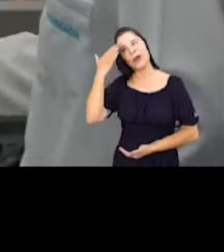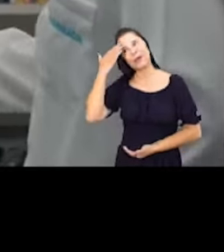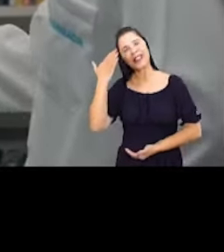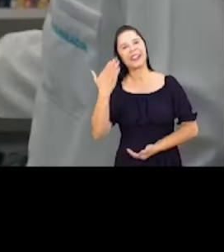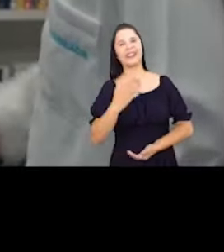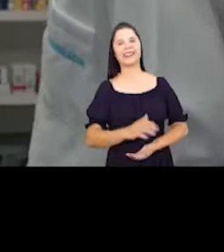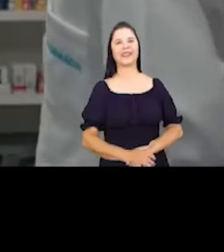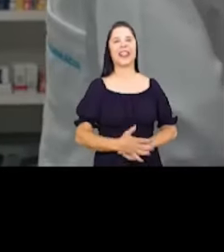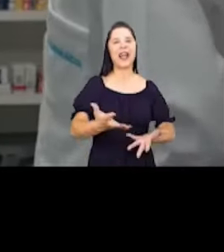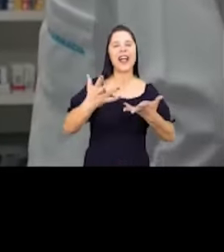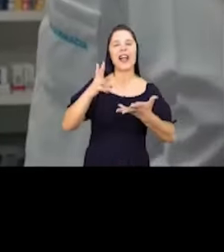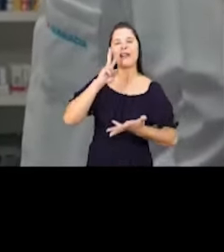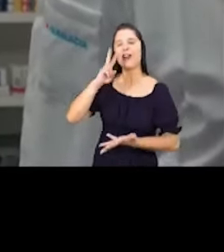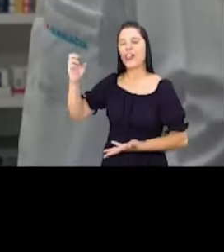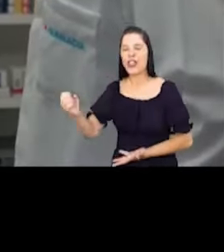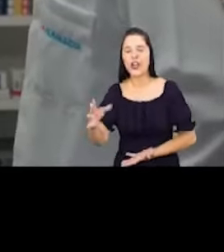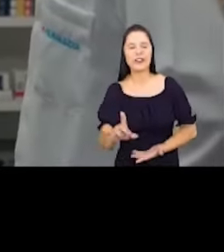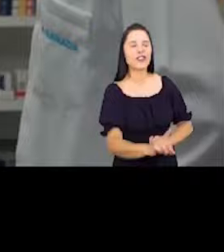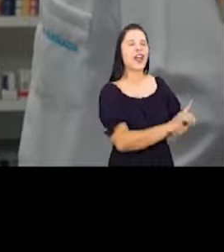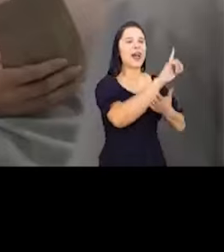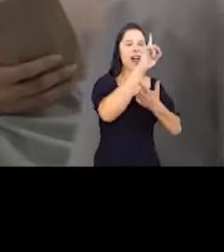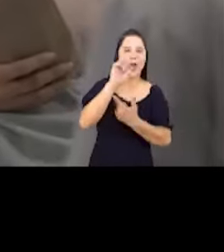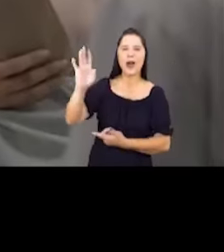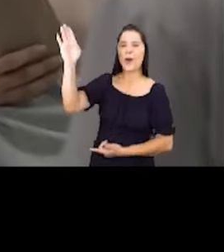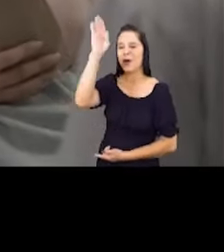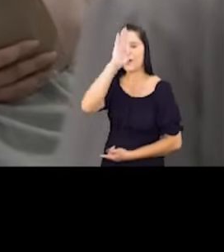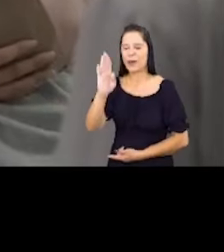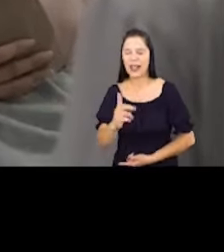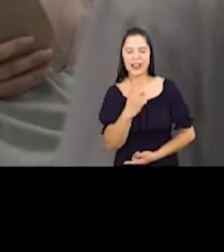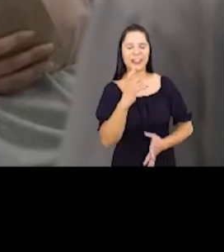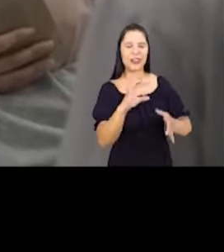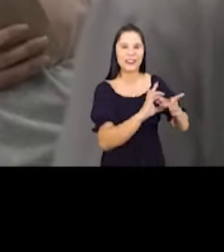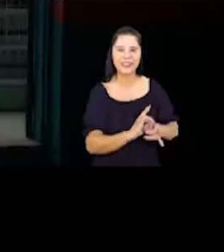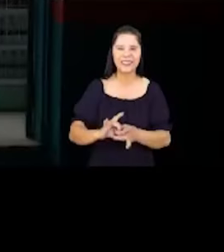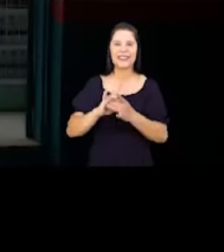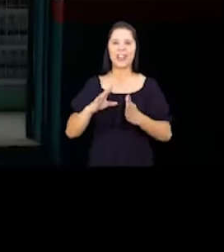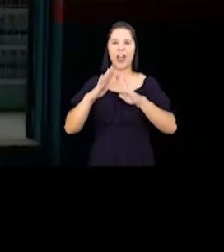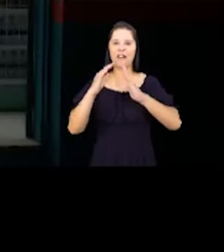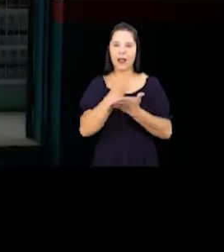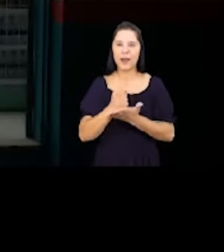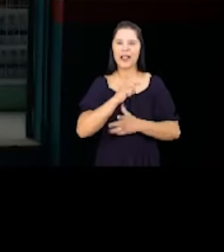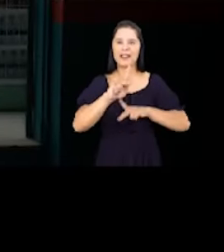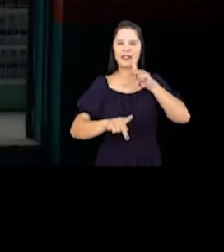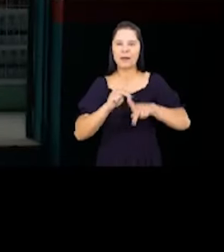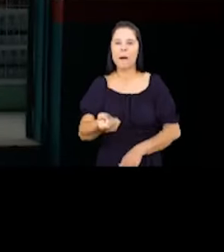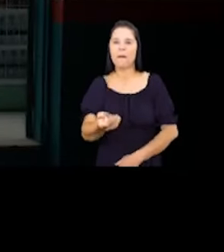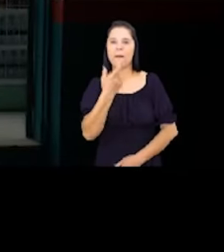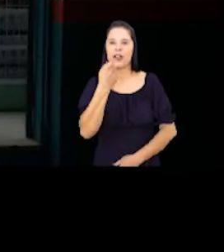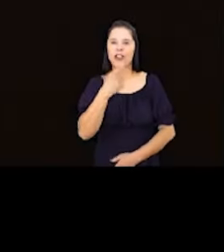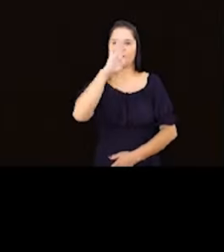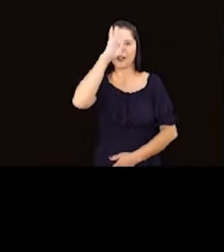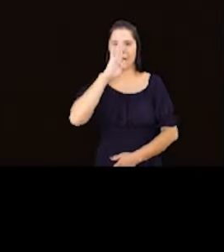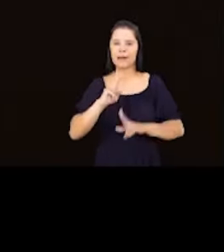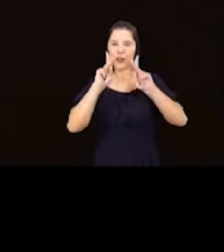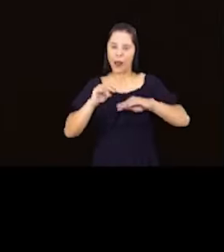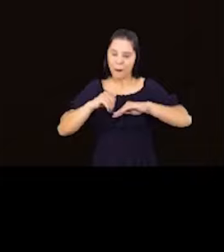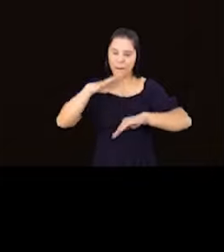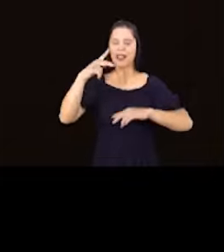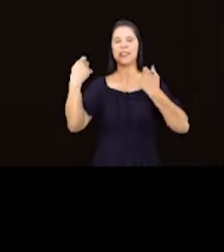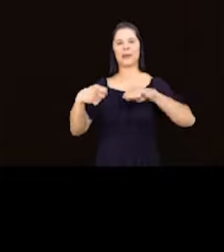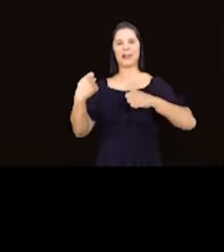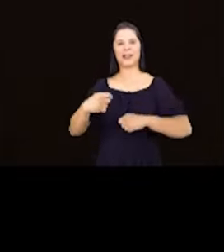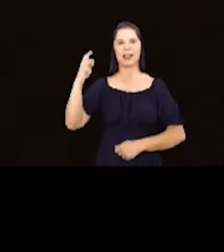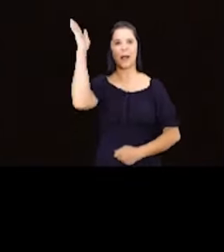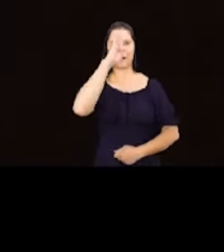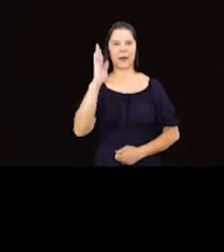Obrigada. Quero ver o novo dia. Farmácia Popular. Medicamentos gratuitos pra quem mais